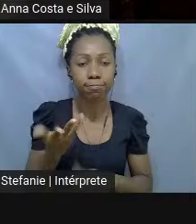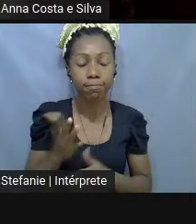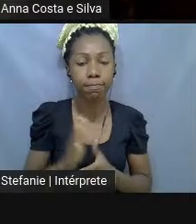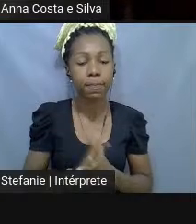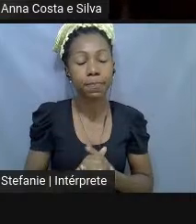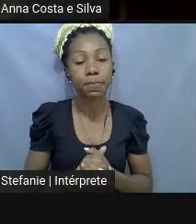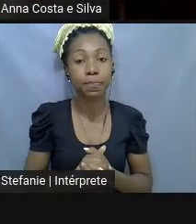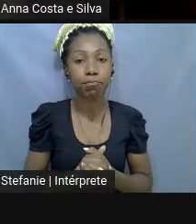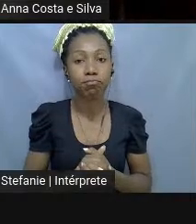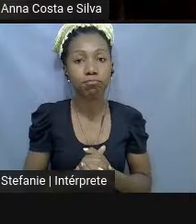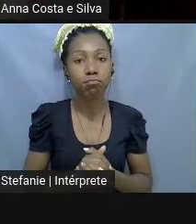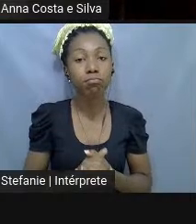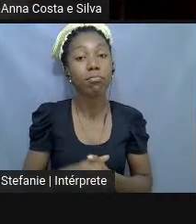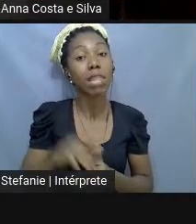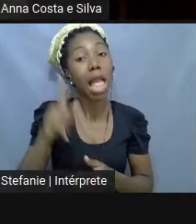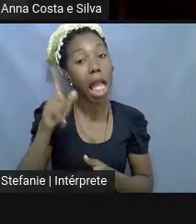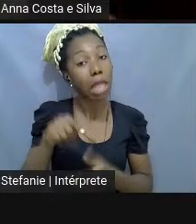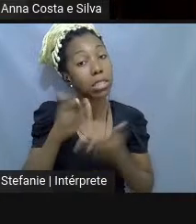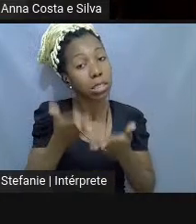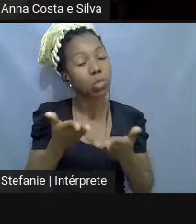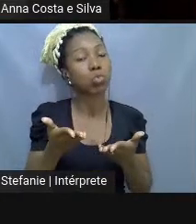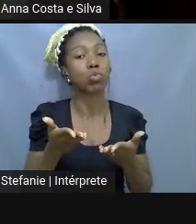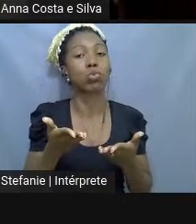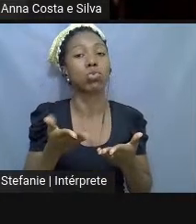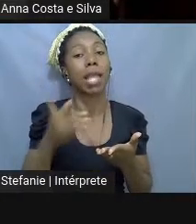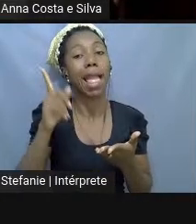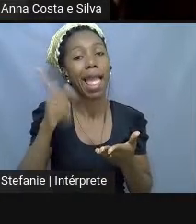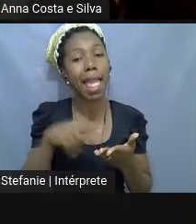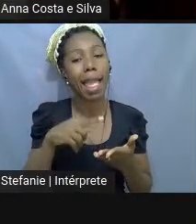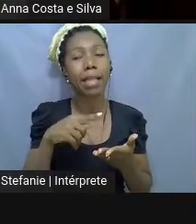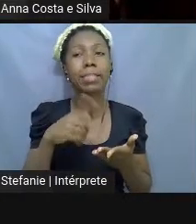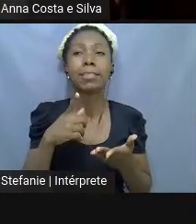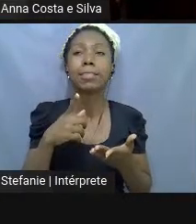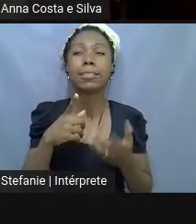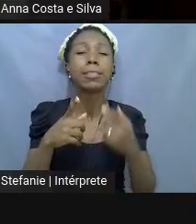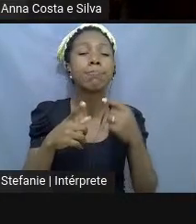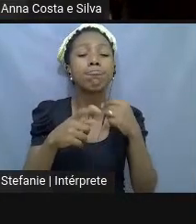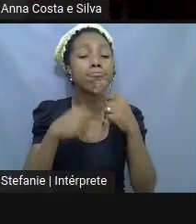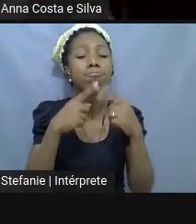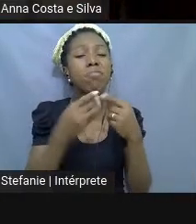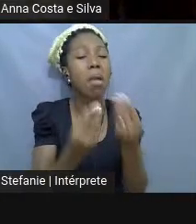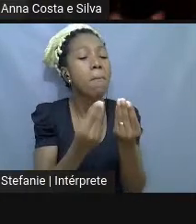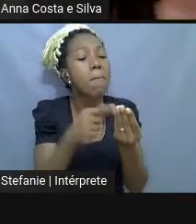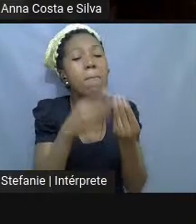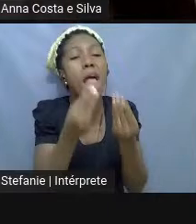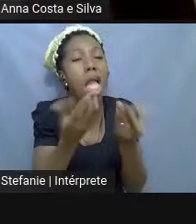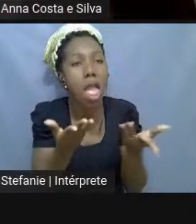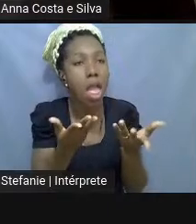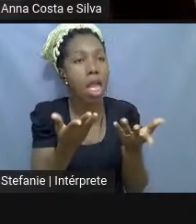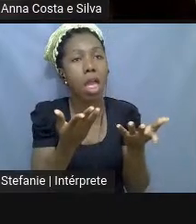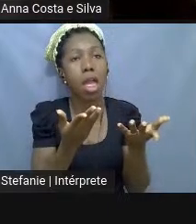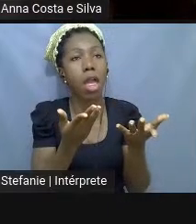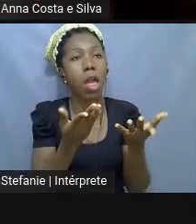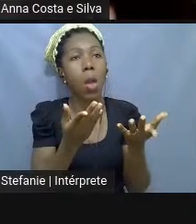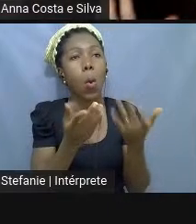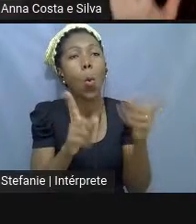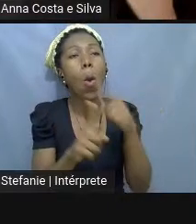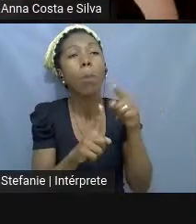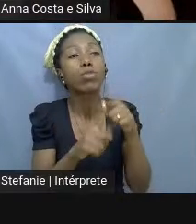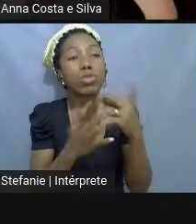que é justamente esse questionamento da finalidade, né? E a relação do tempo com o dinheiro.